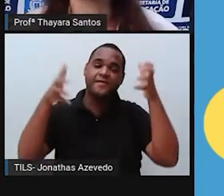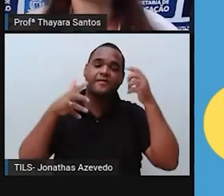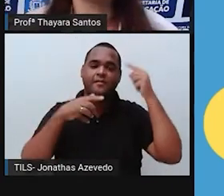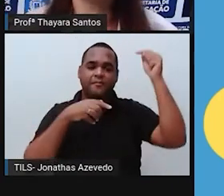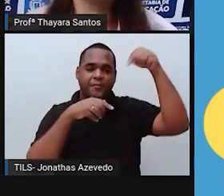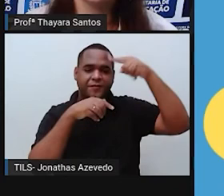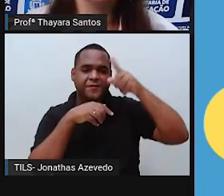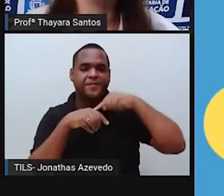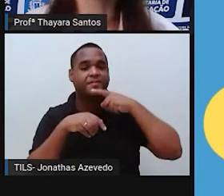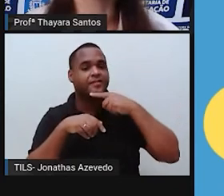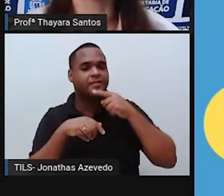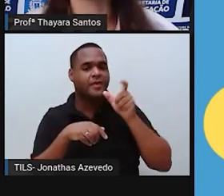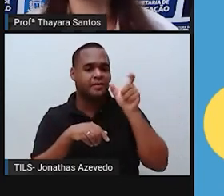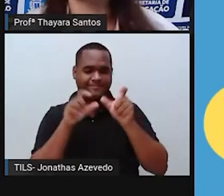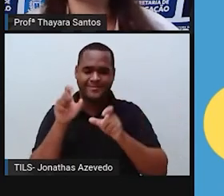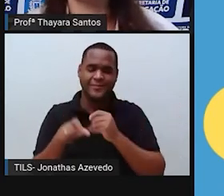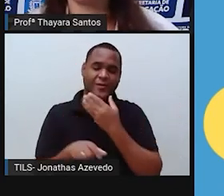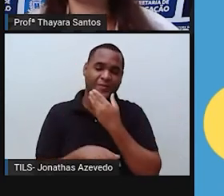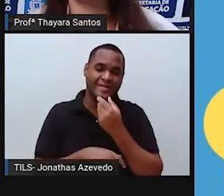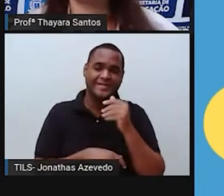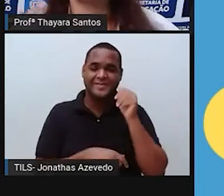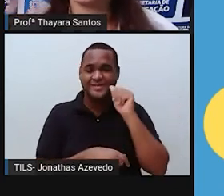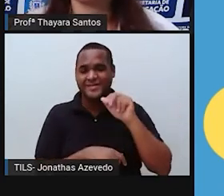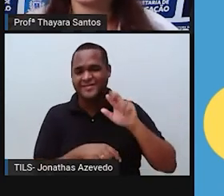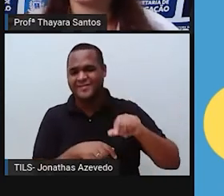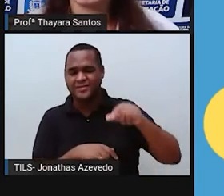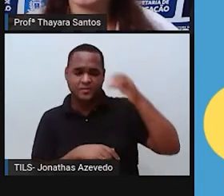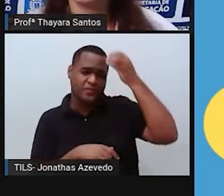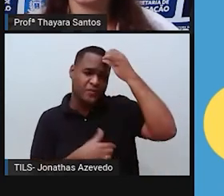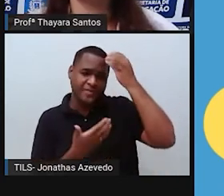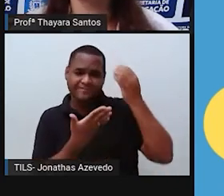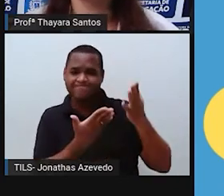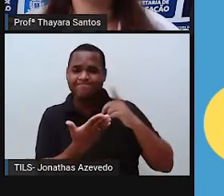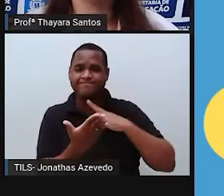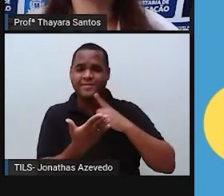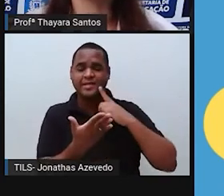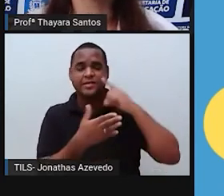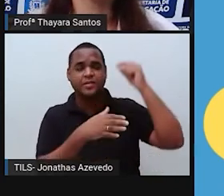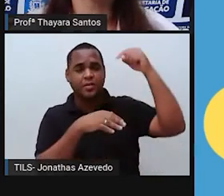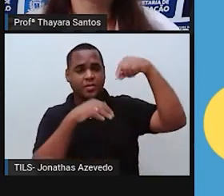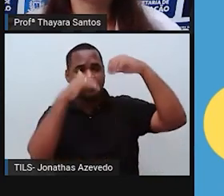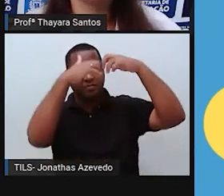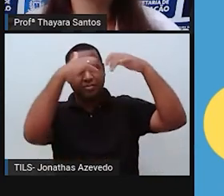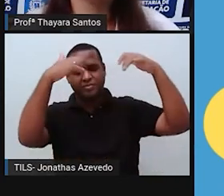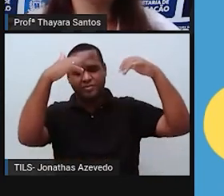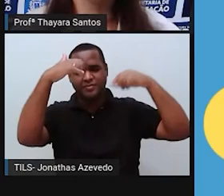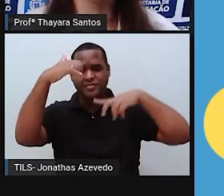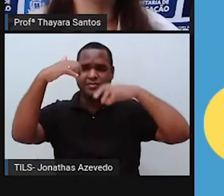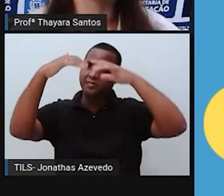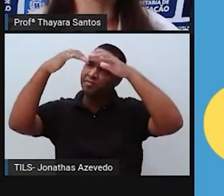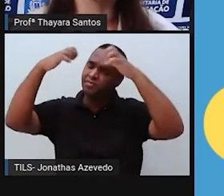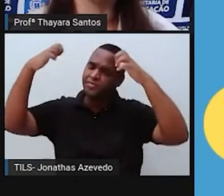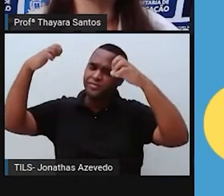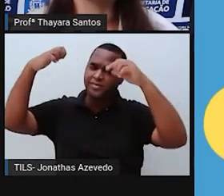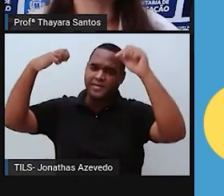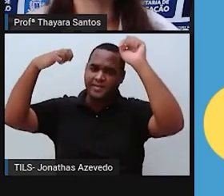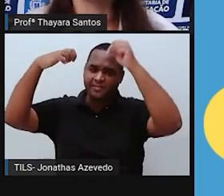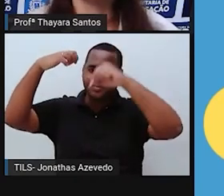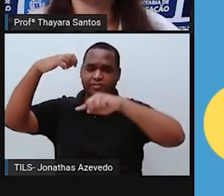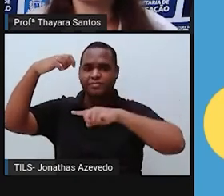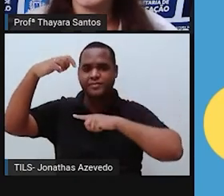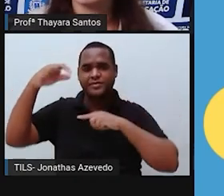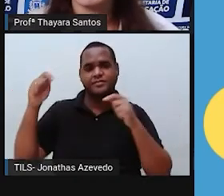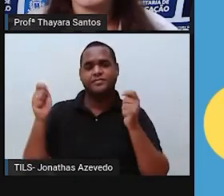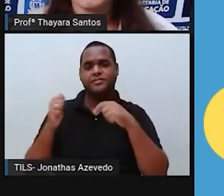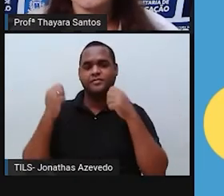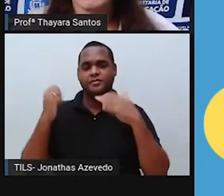devido a ação humana, a gente está conseguindo abrir buracos aí nessa camada. E ela não está dando conta de conseguir conter